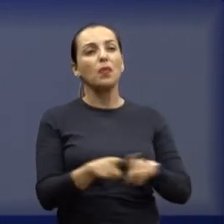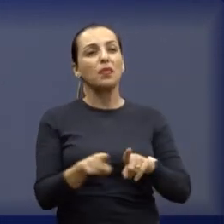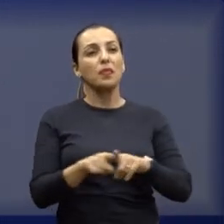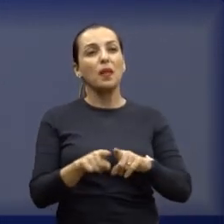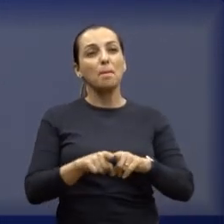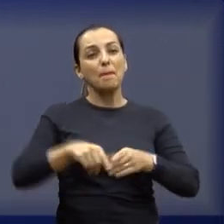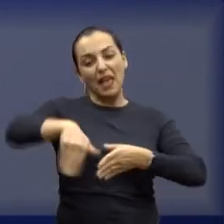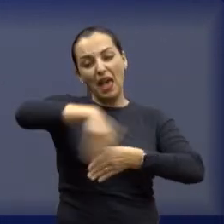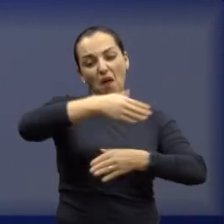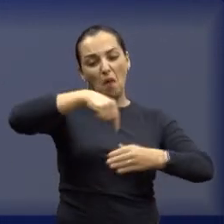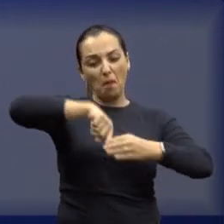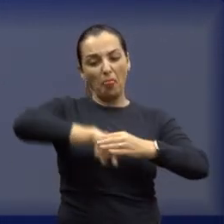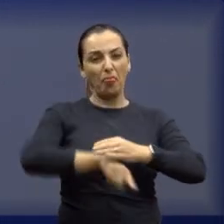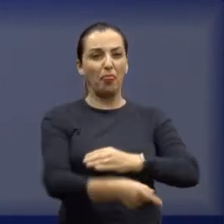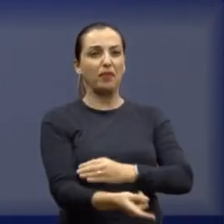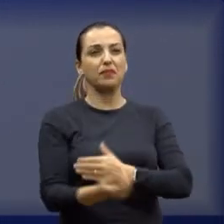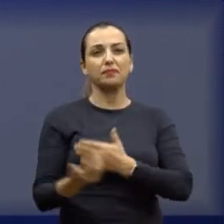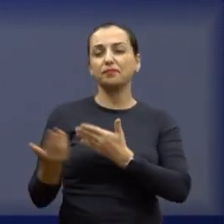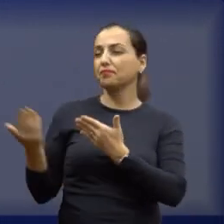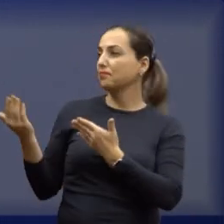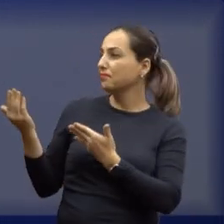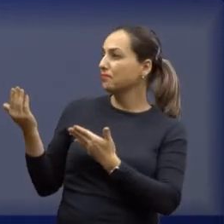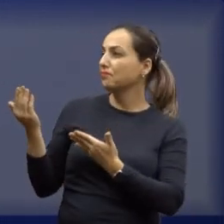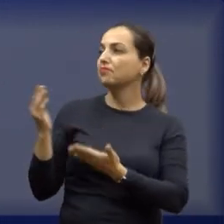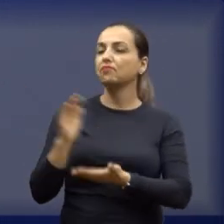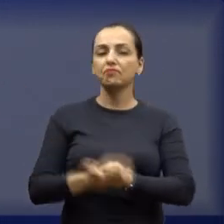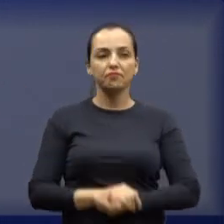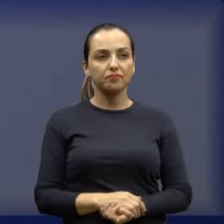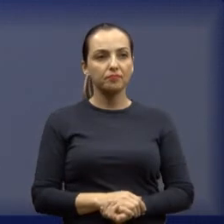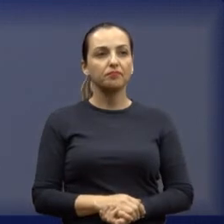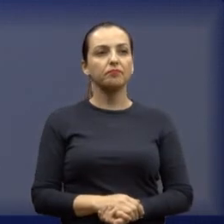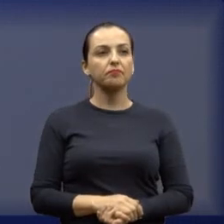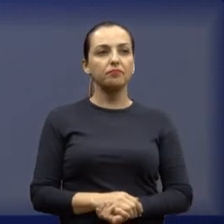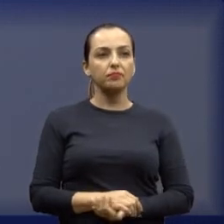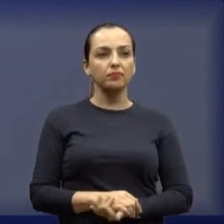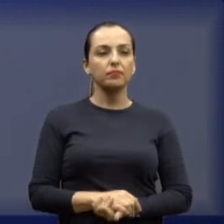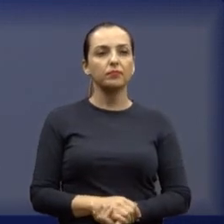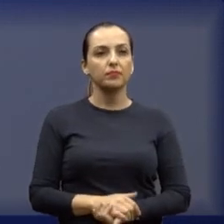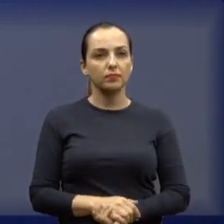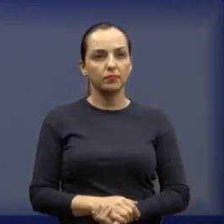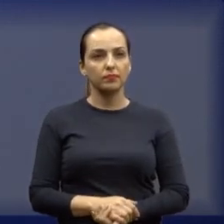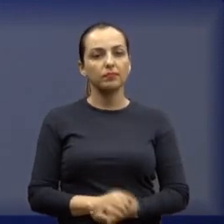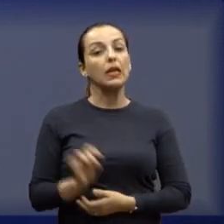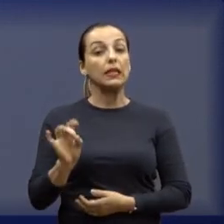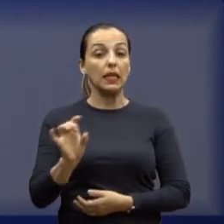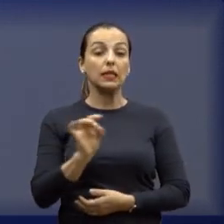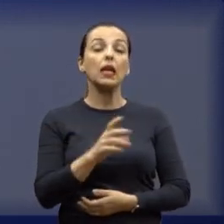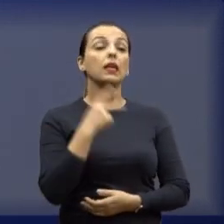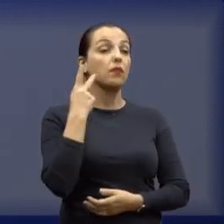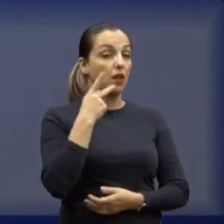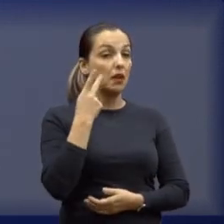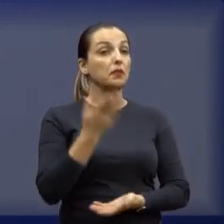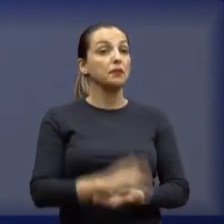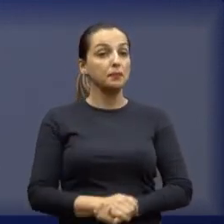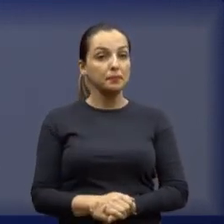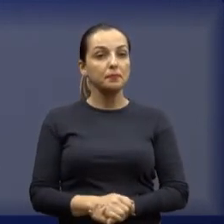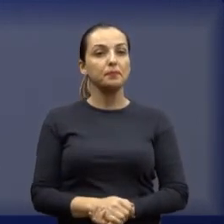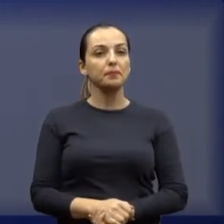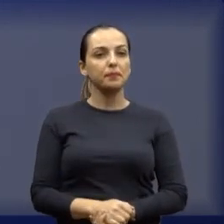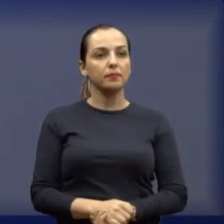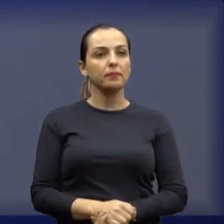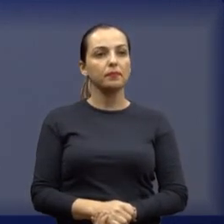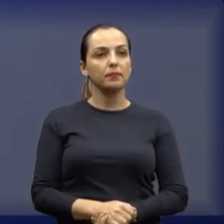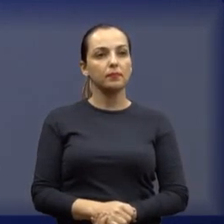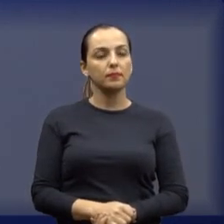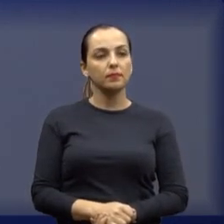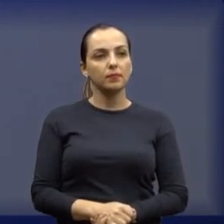de 10 de 2020. Já está vendo, cada um dando o seu olhar, né? Mas vamos, a gente